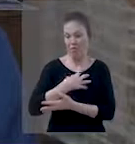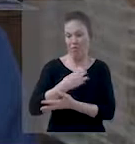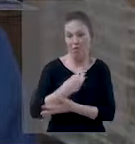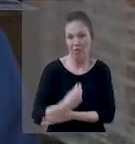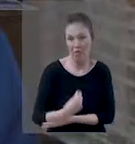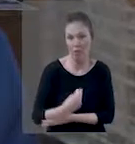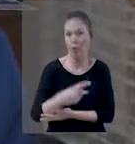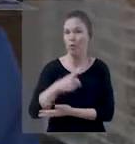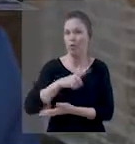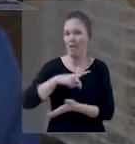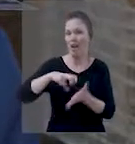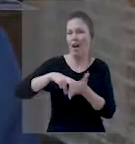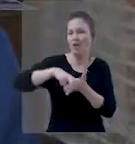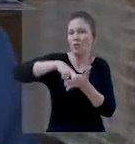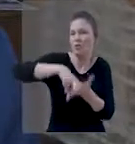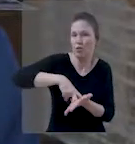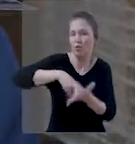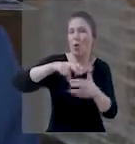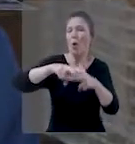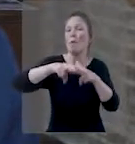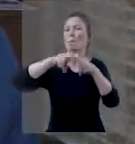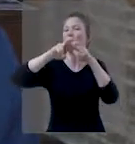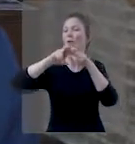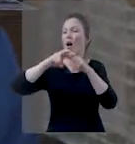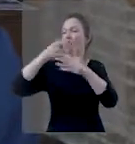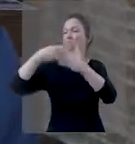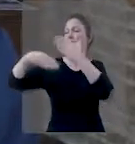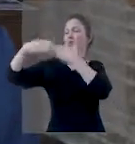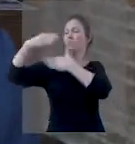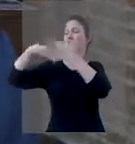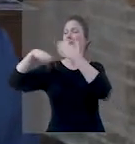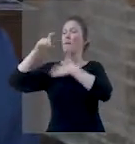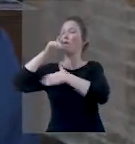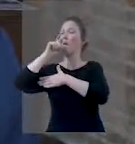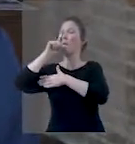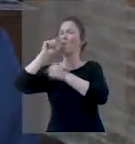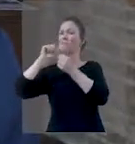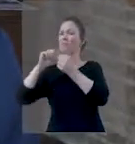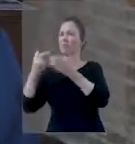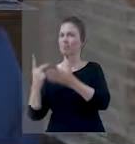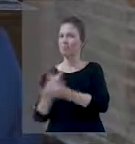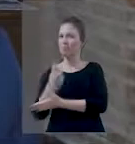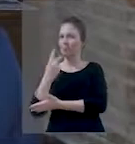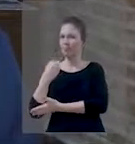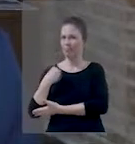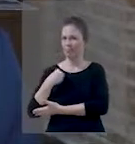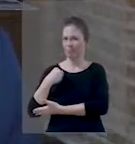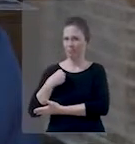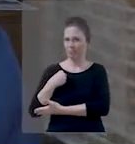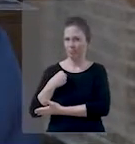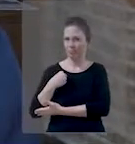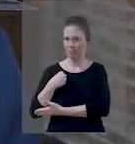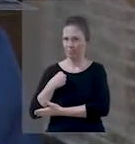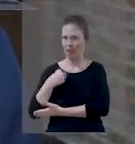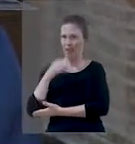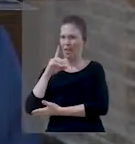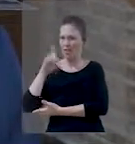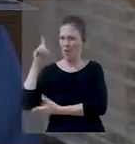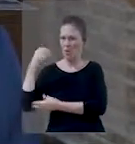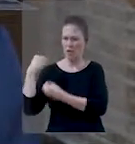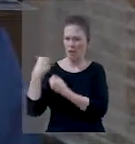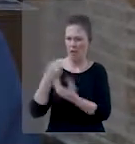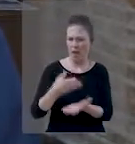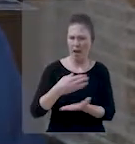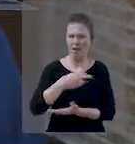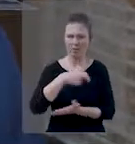vão carregar o castigo? Deus vai punir os filhos devido aos pecados dos pais ou dos antepassados?